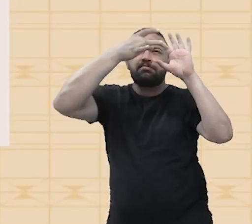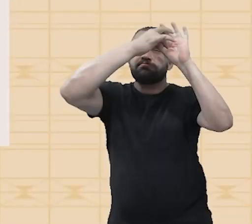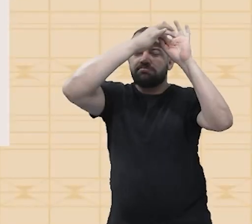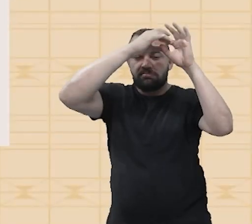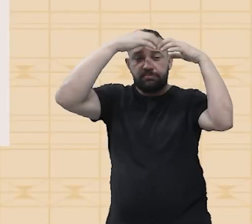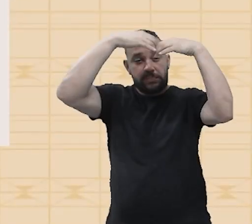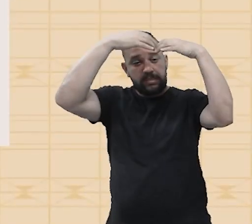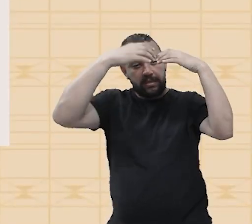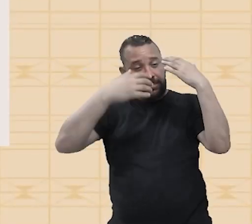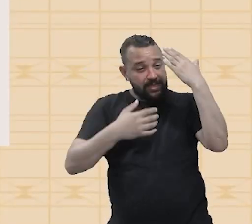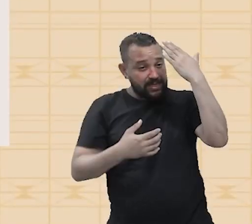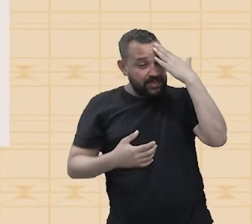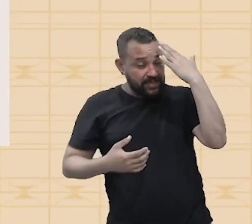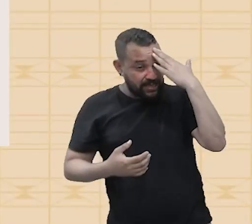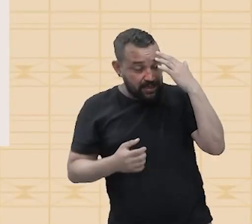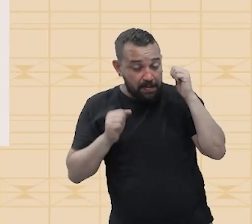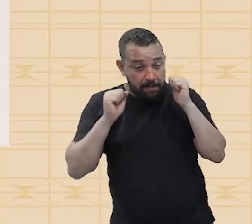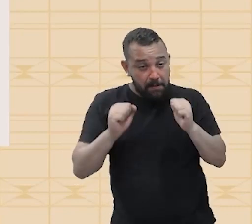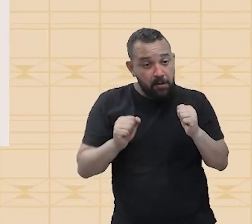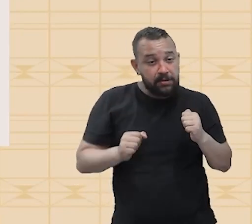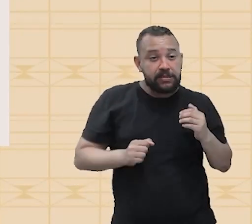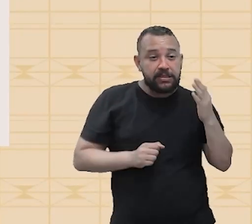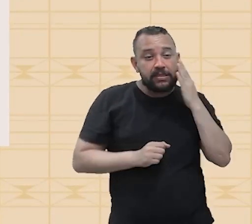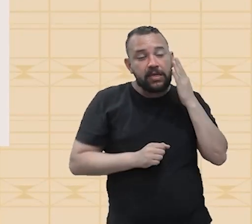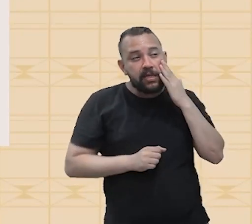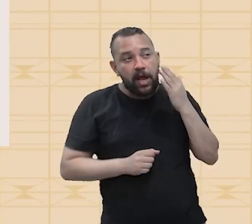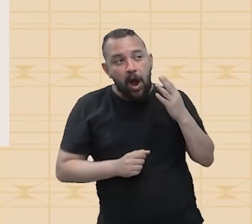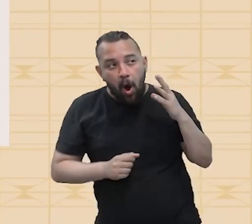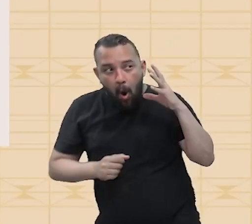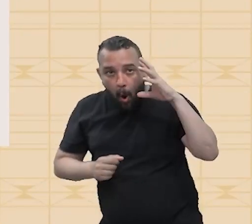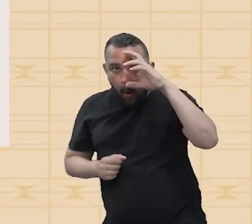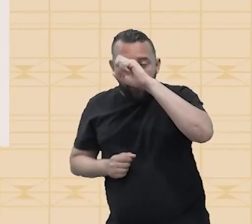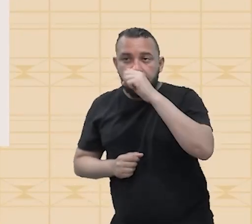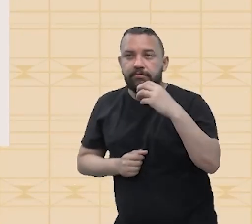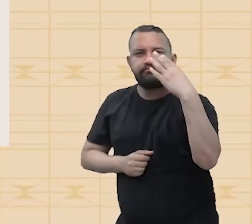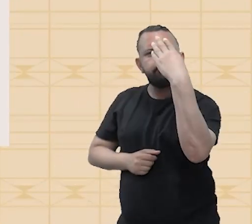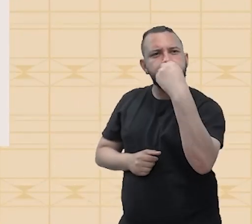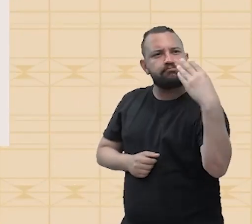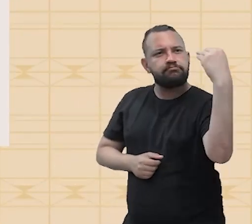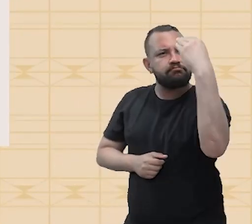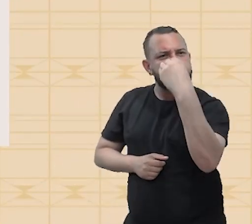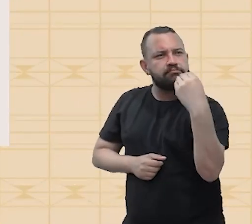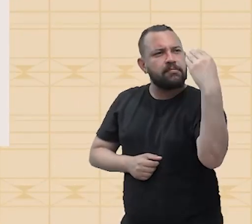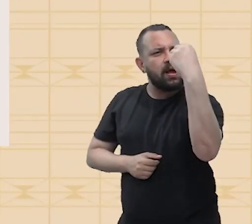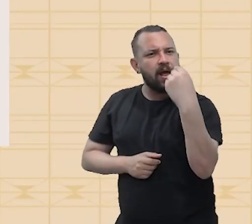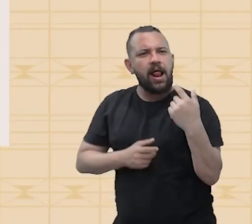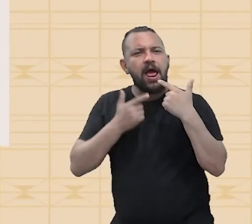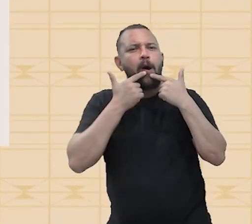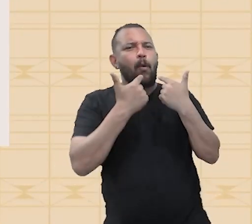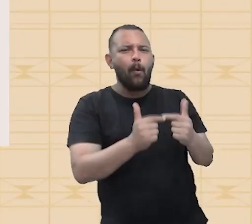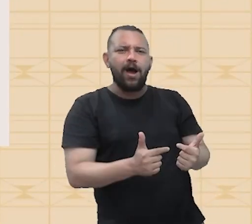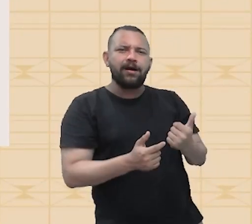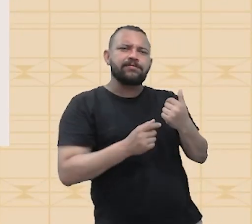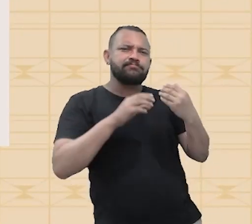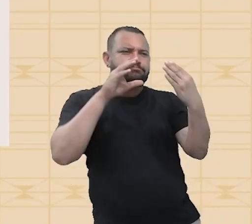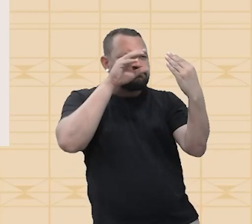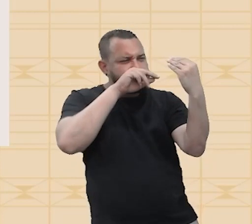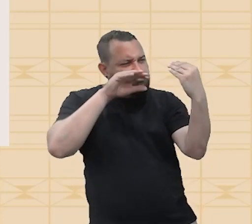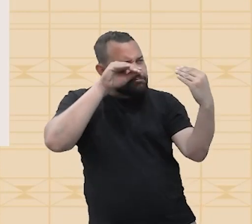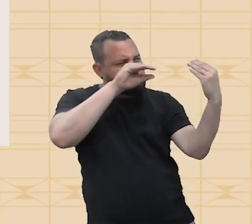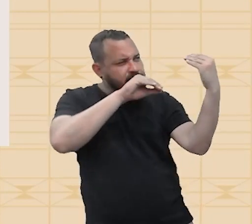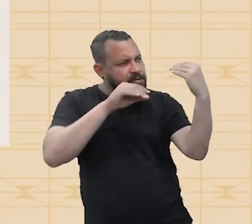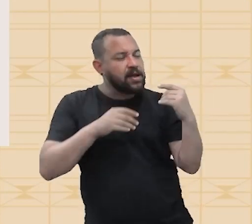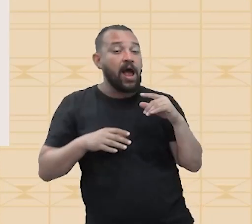permitindo que a gente possa entender alguém, mesmo a pessoa só mexer numa boca, que é a linguagem, né, a leitura labial. Então,